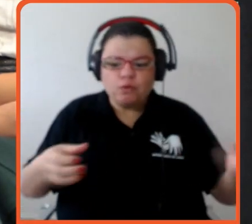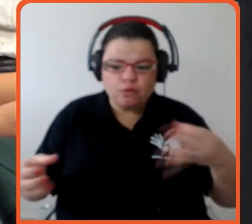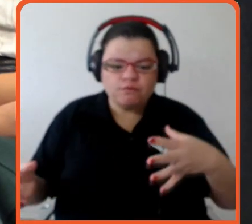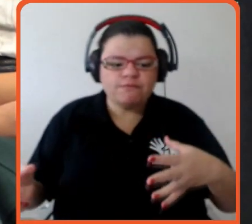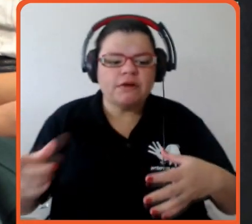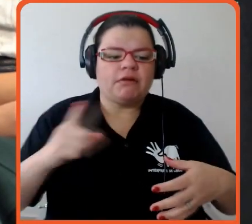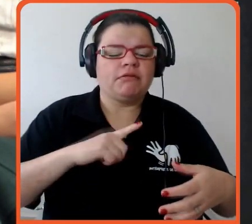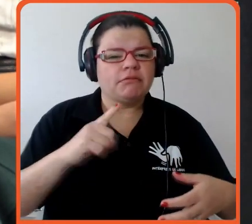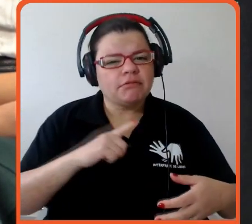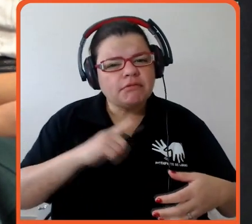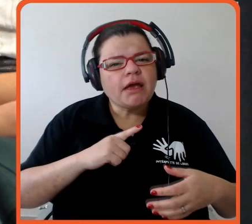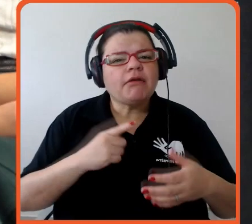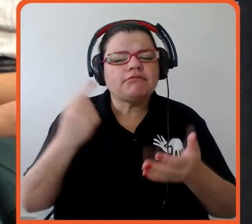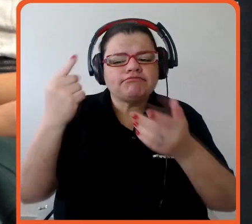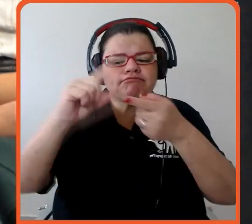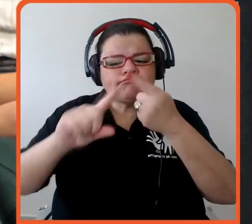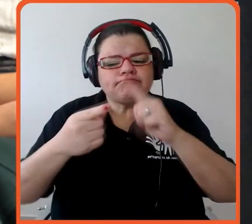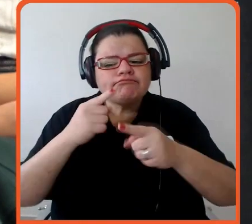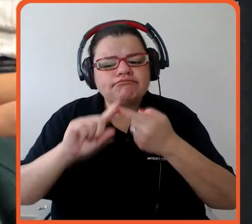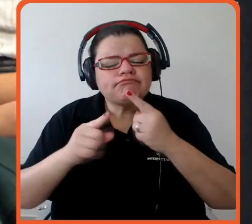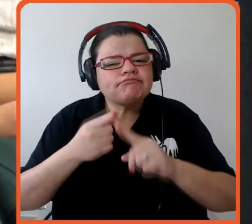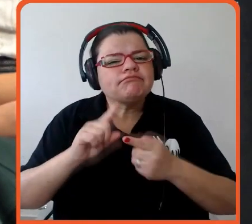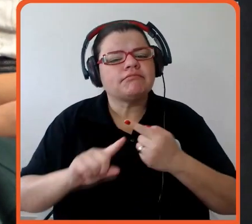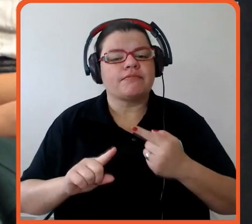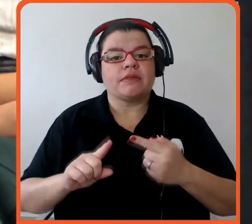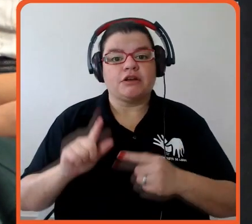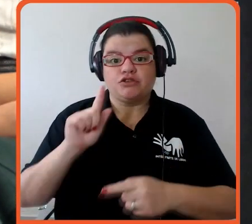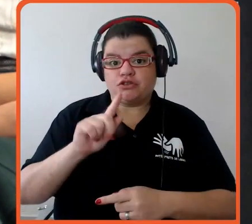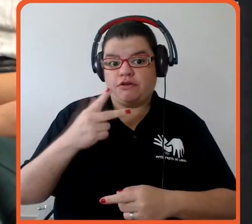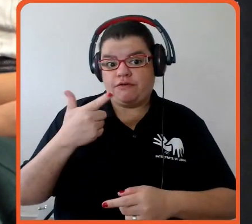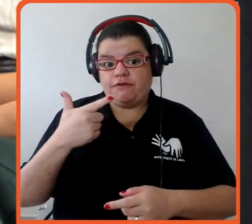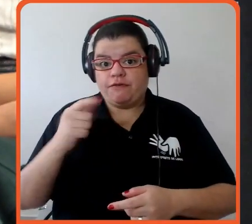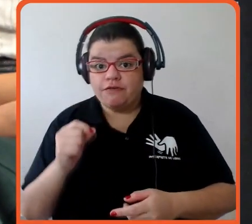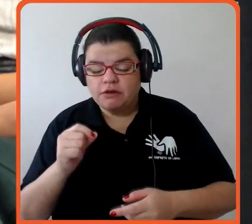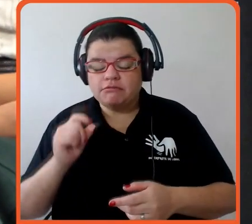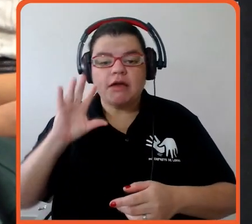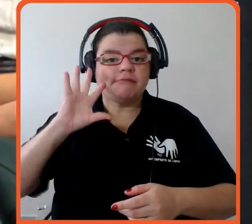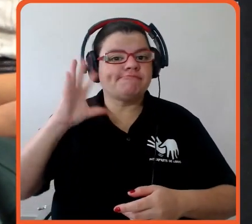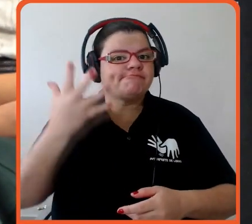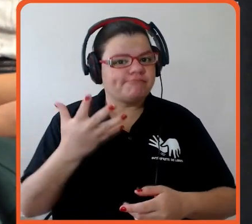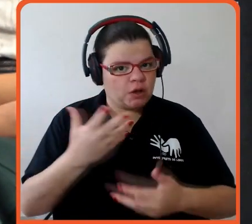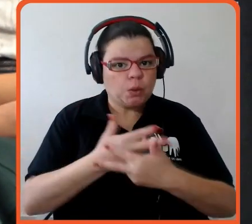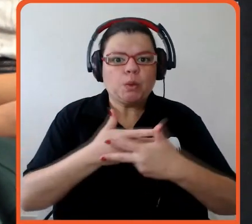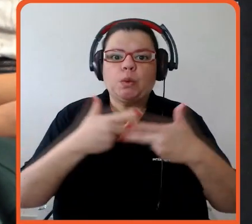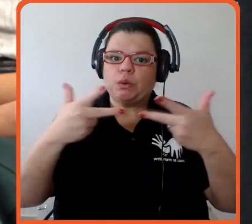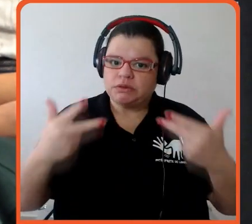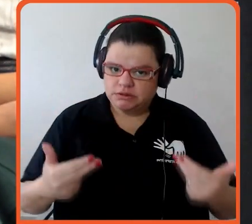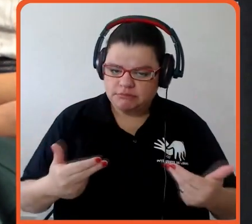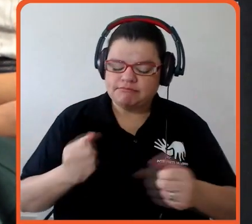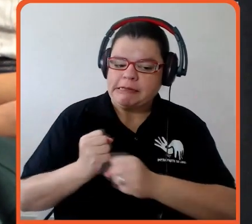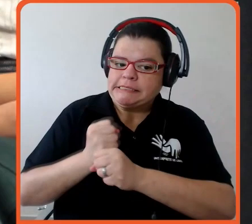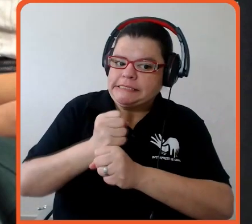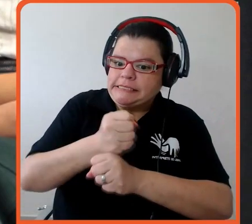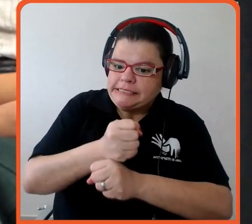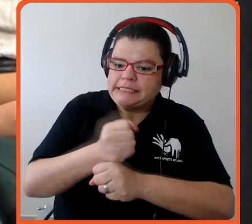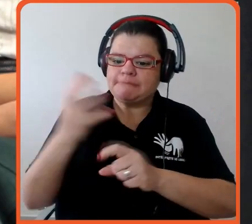semanas, G20 previamente decidindo algumas coisas para colocar pressão na